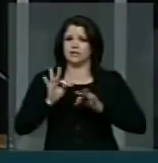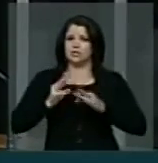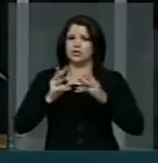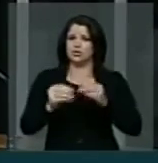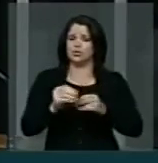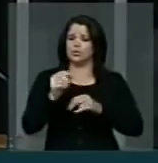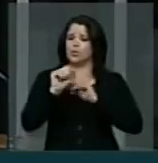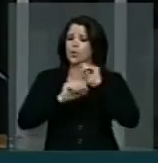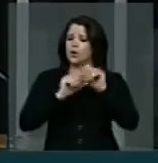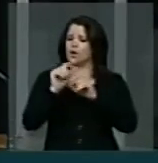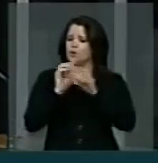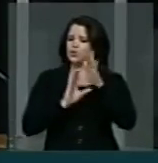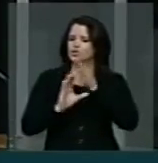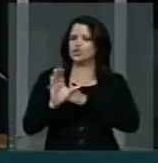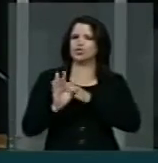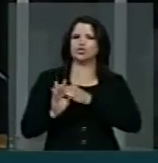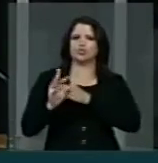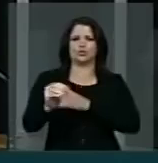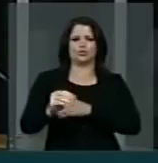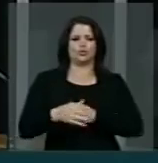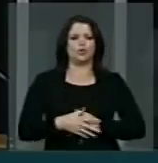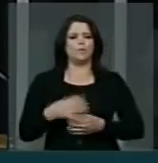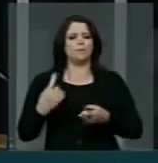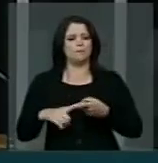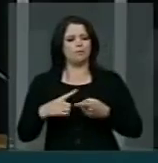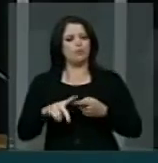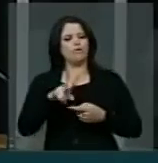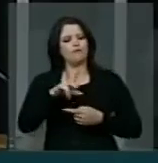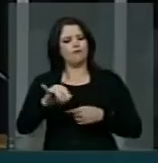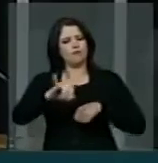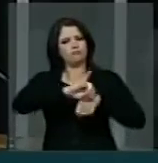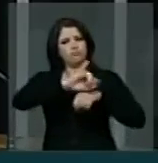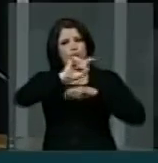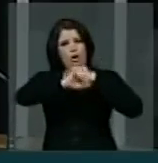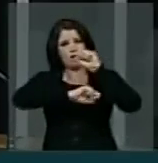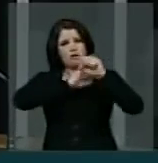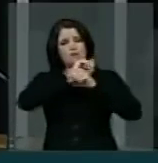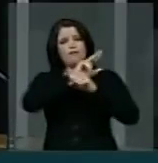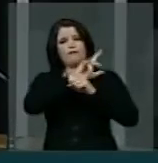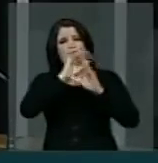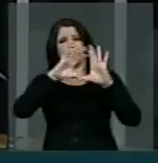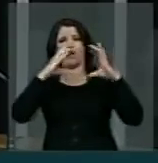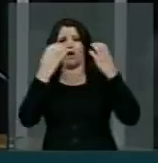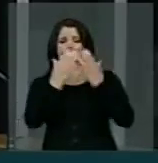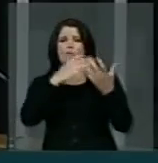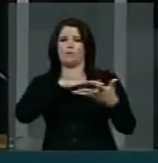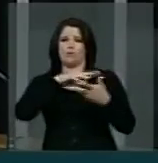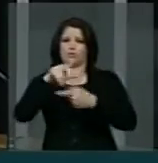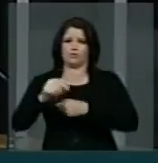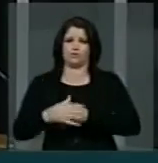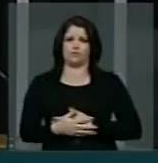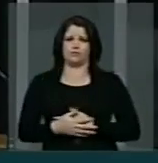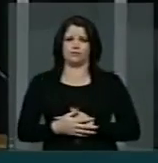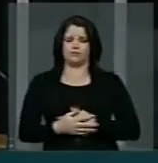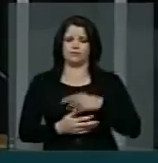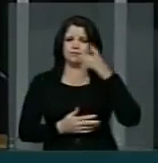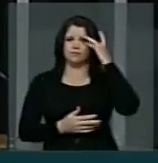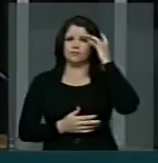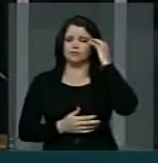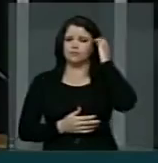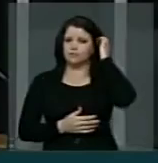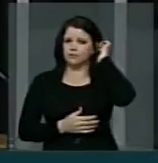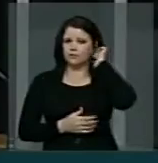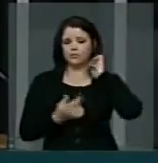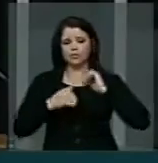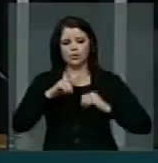esses investimentos, porque vai sediar no próximo ano a Copa do Mundo. E aí a gente